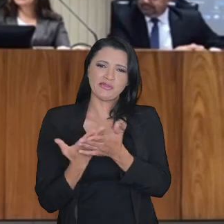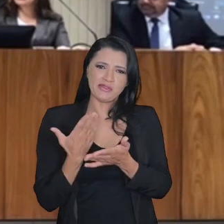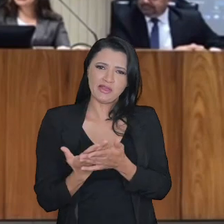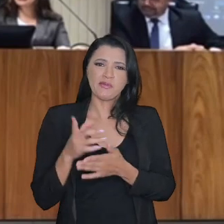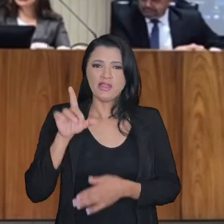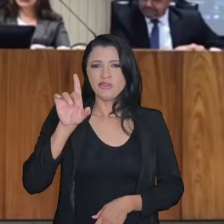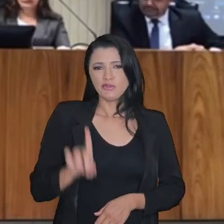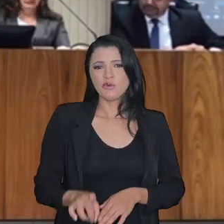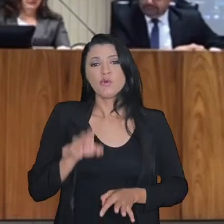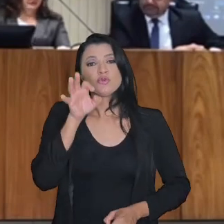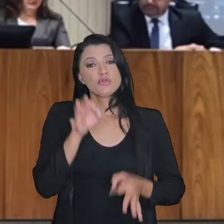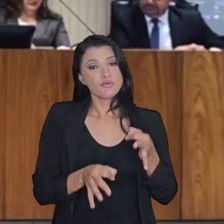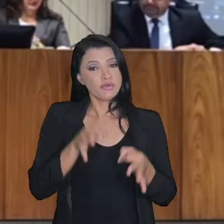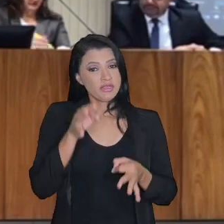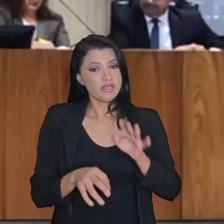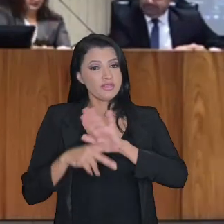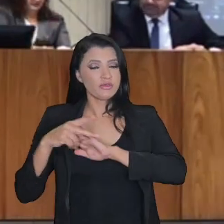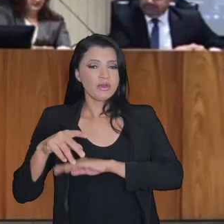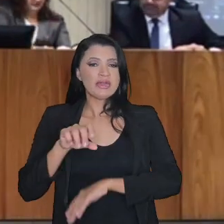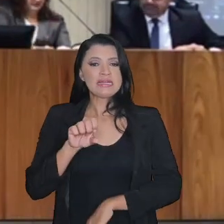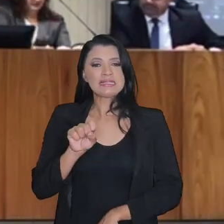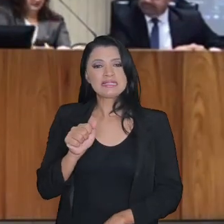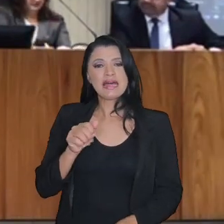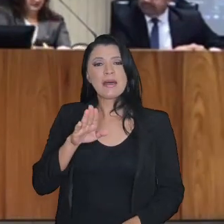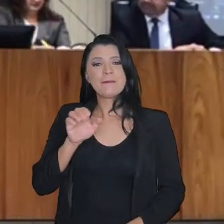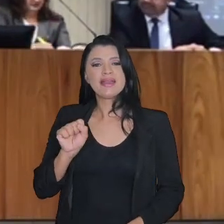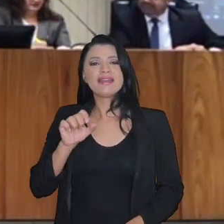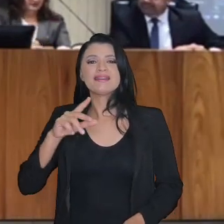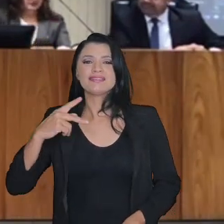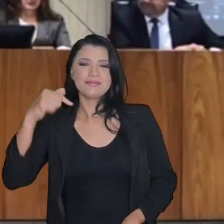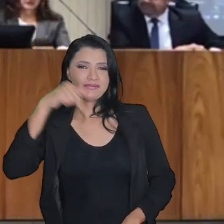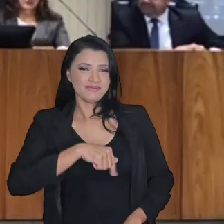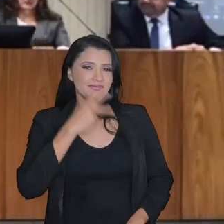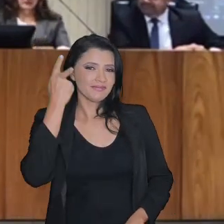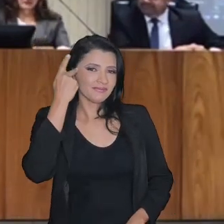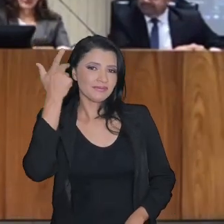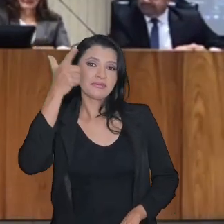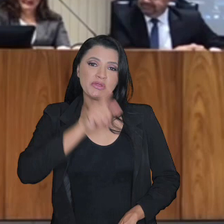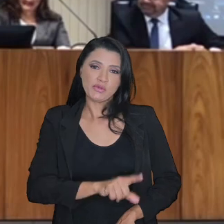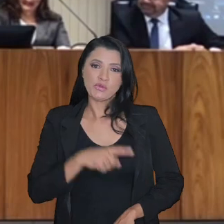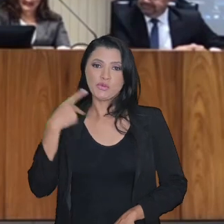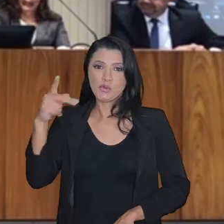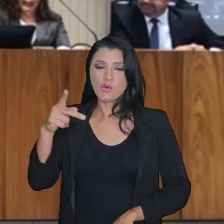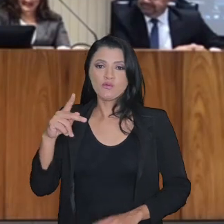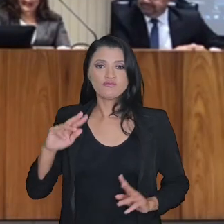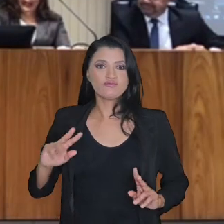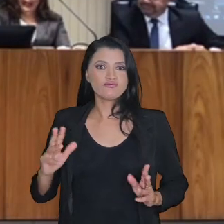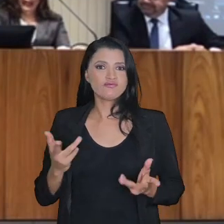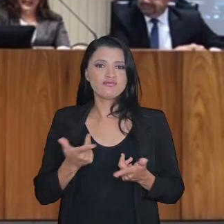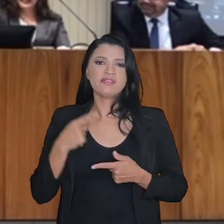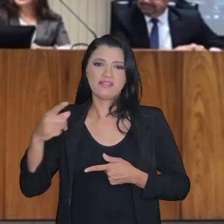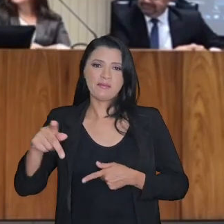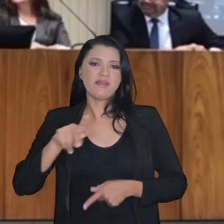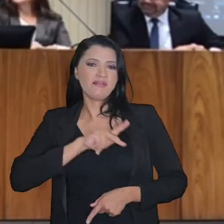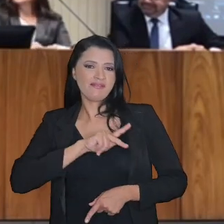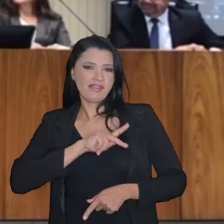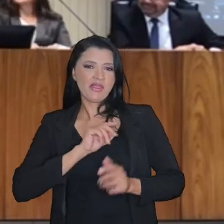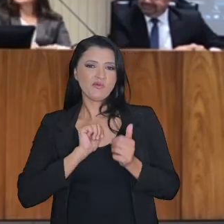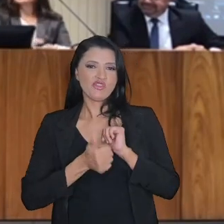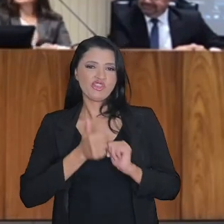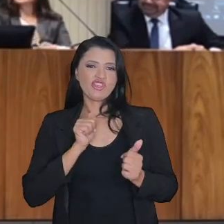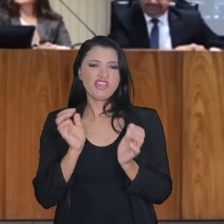Sabesp, aqui em São Paulo, mas a sua maior virtude é que é um grande palmeirense também. Então, doutor Sandro,